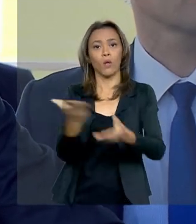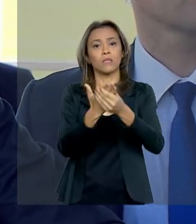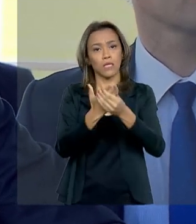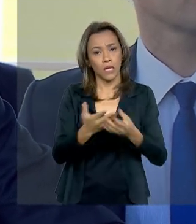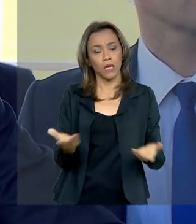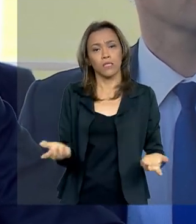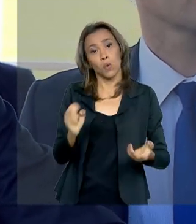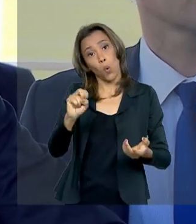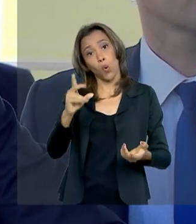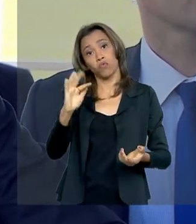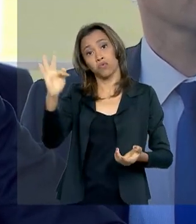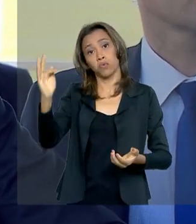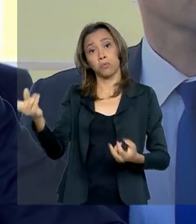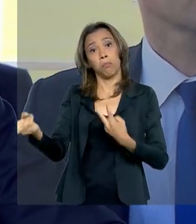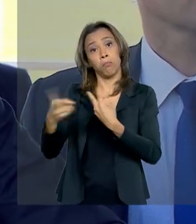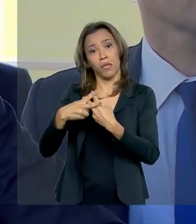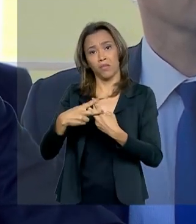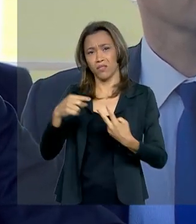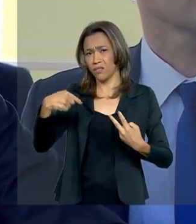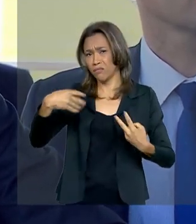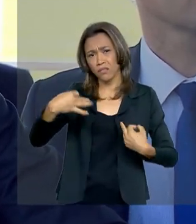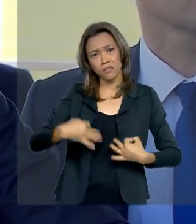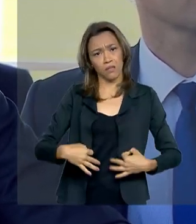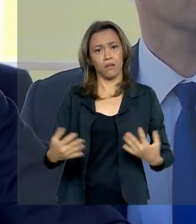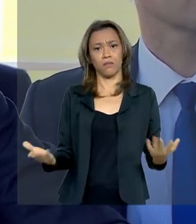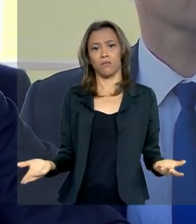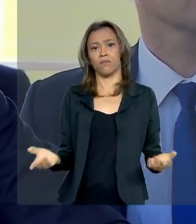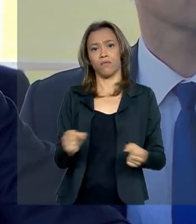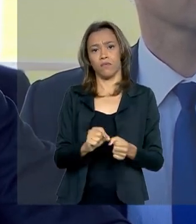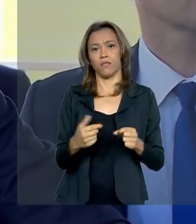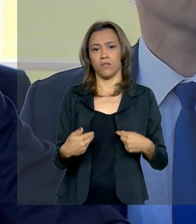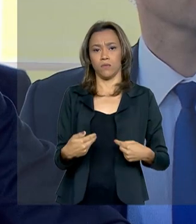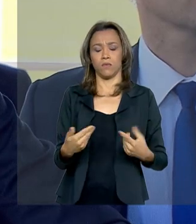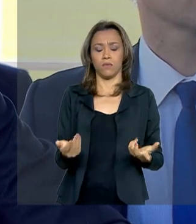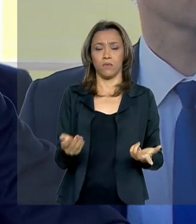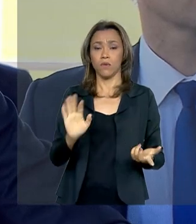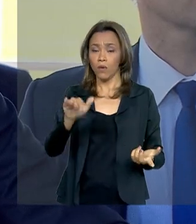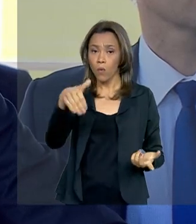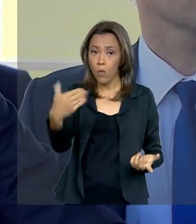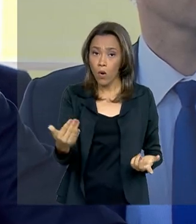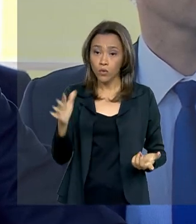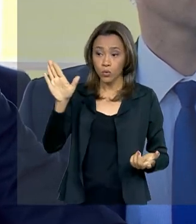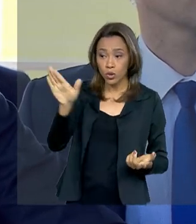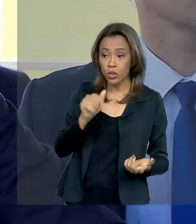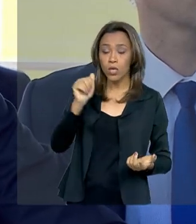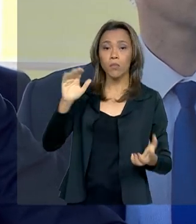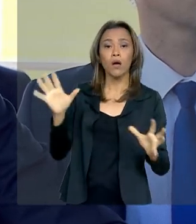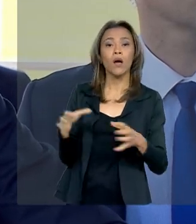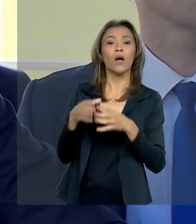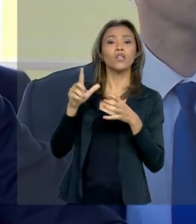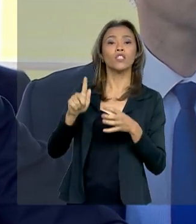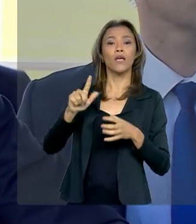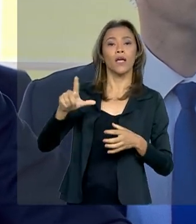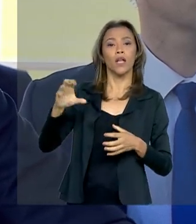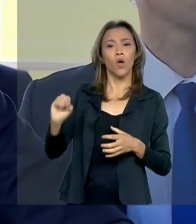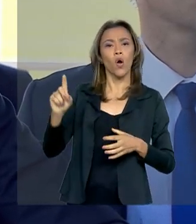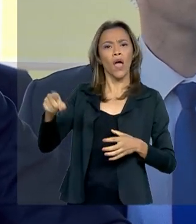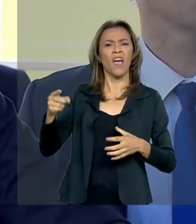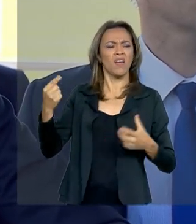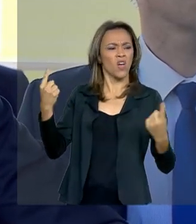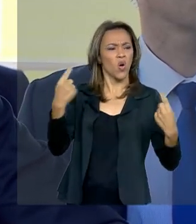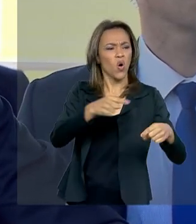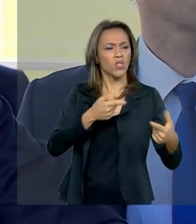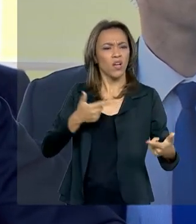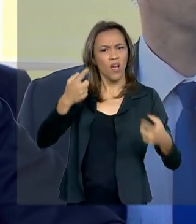quem sabe até ser preso por causa disso. Isso não é justo. Quando se convoca a GLO, é para combater esse terrorismo,